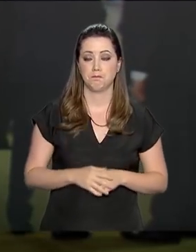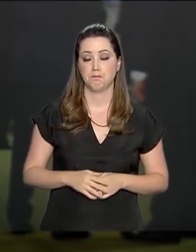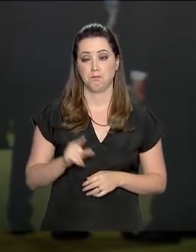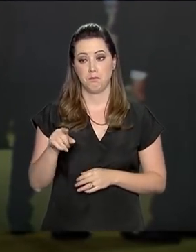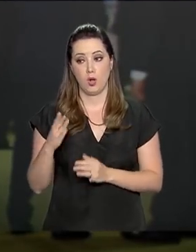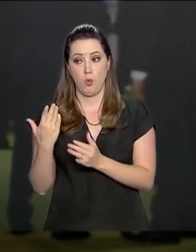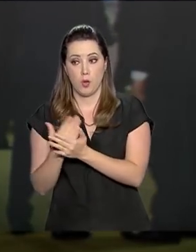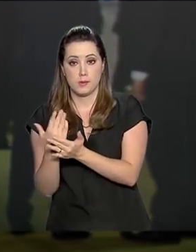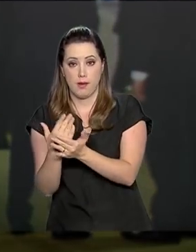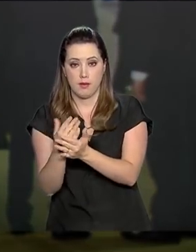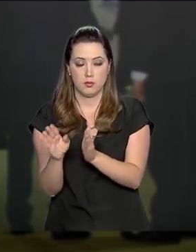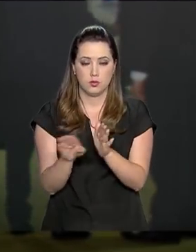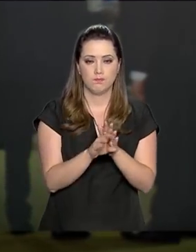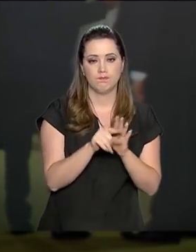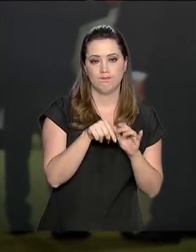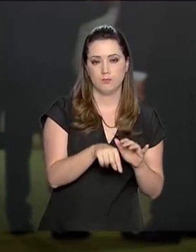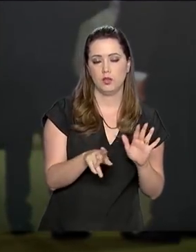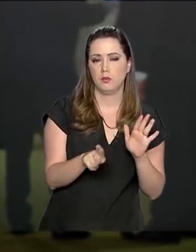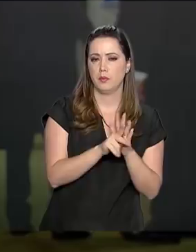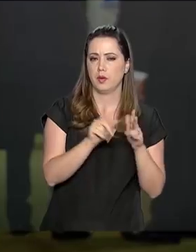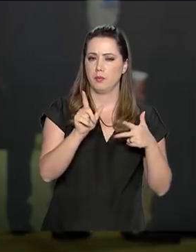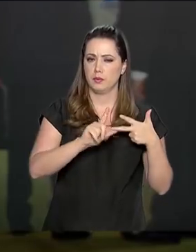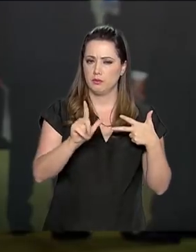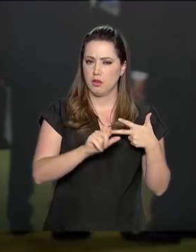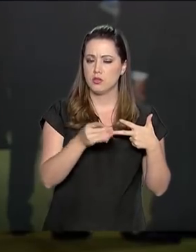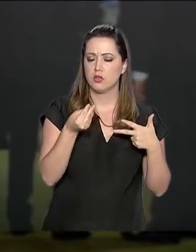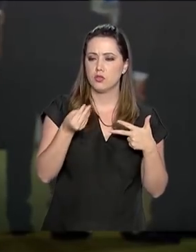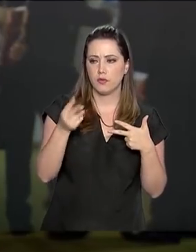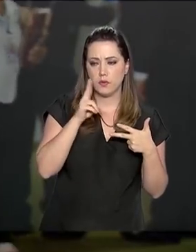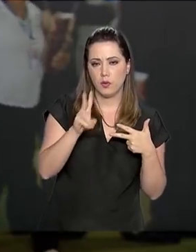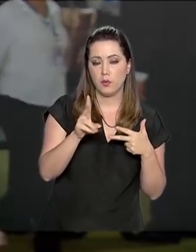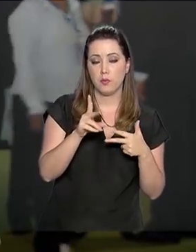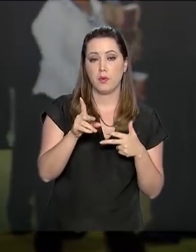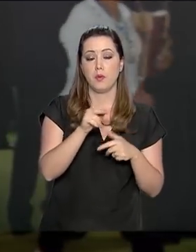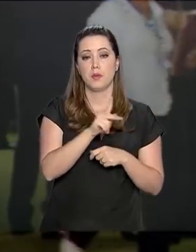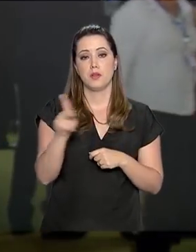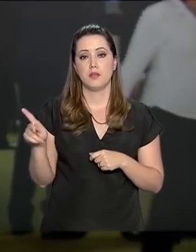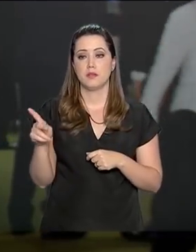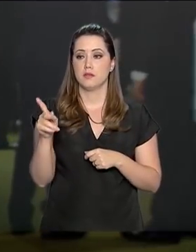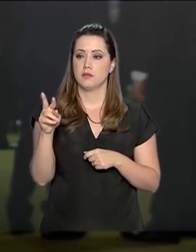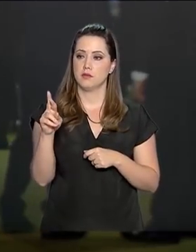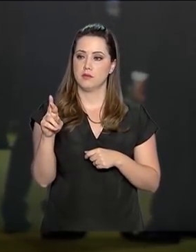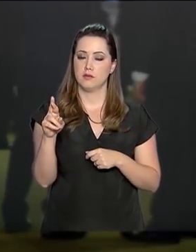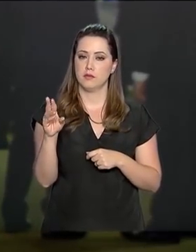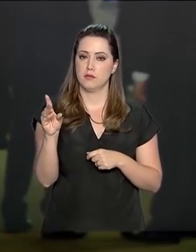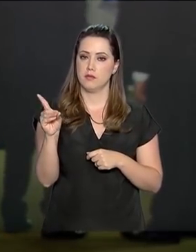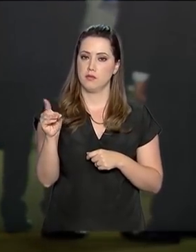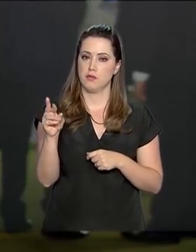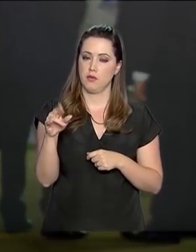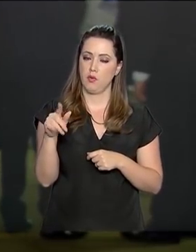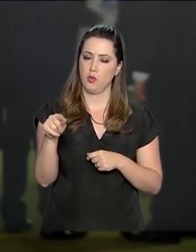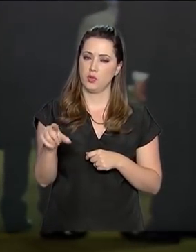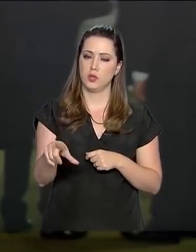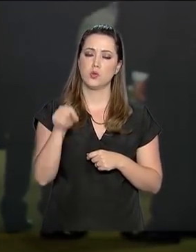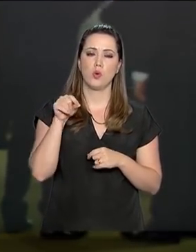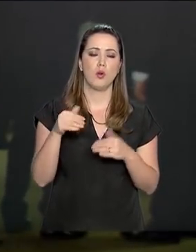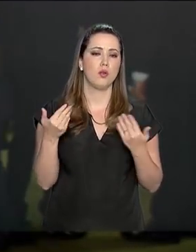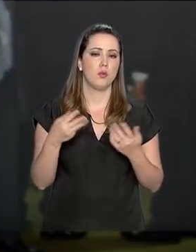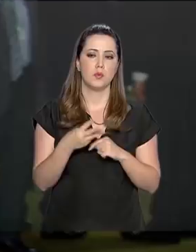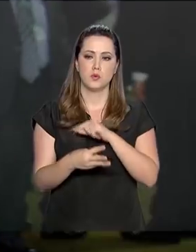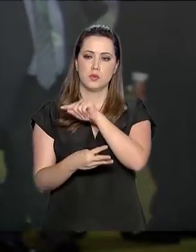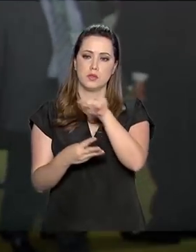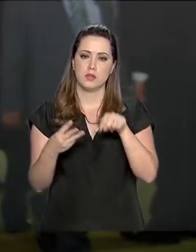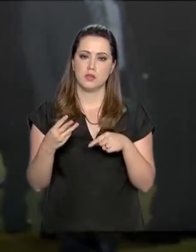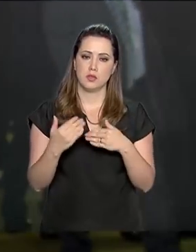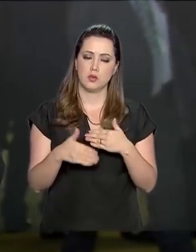aqui, existe uma tramitação própria no Legislativo. O presidente da casa, Rodrigo Maia, que recebeu esse projeto mais cedo, que vai definir se esses três